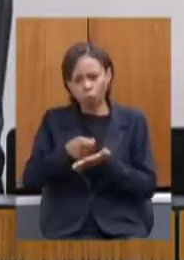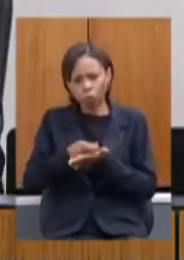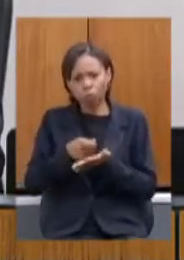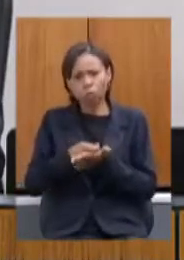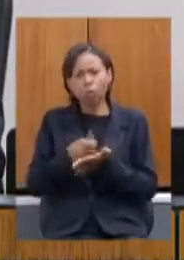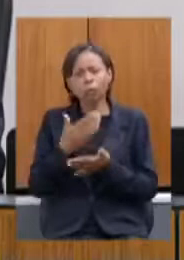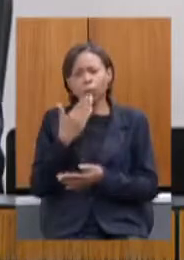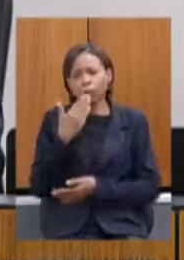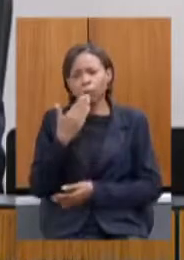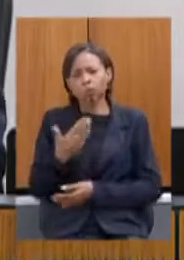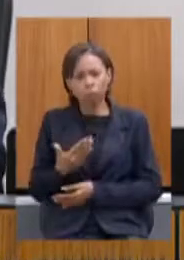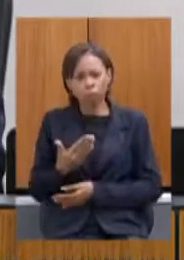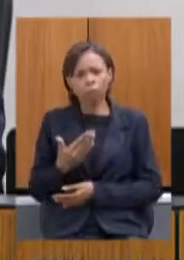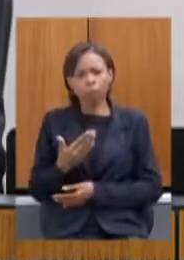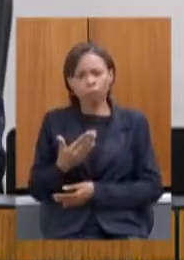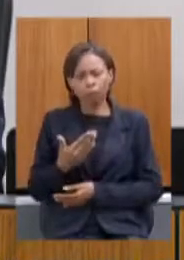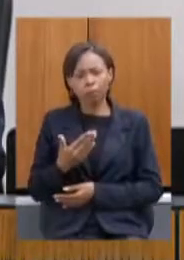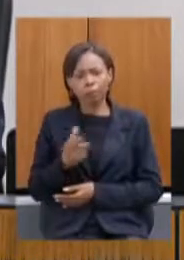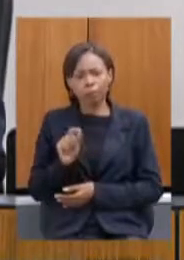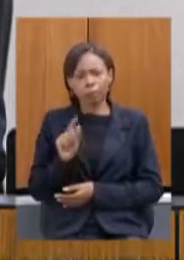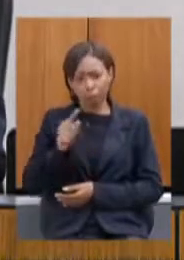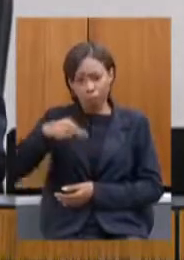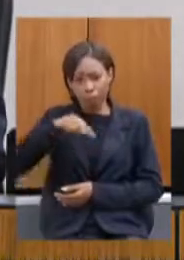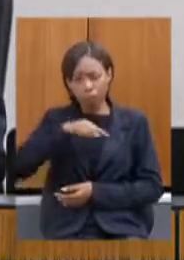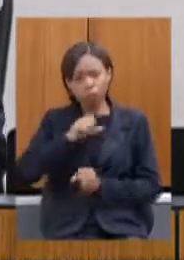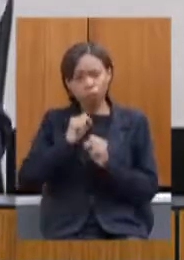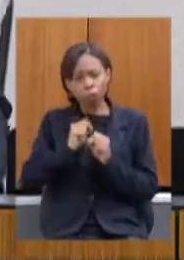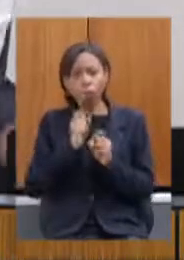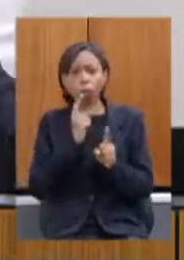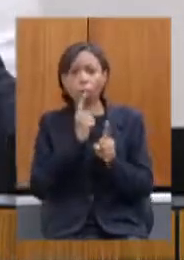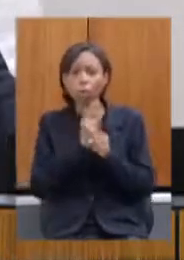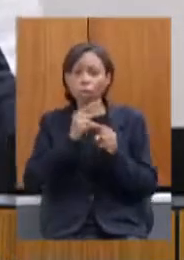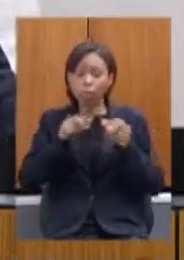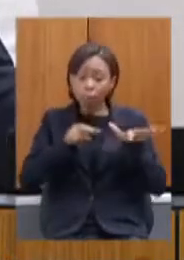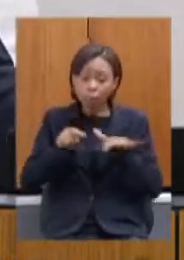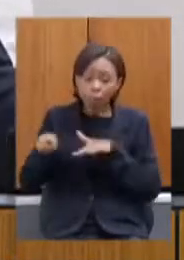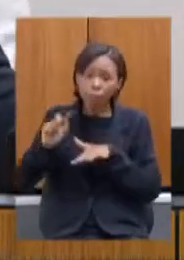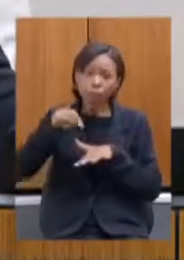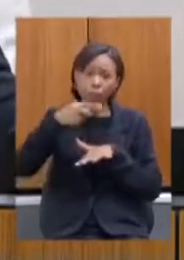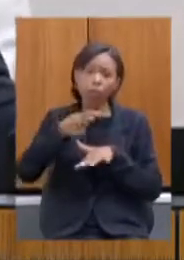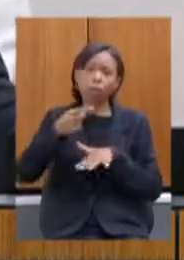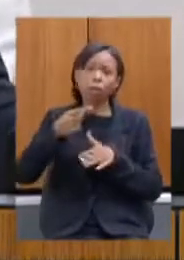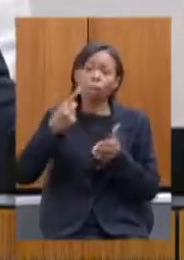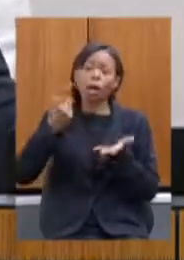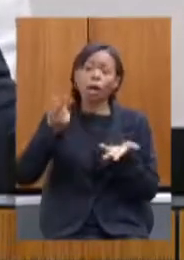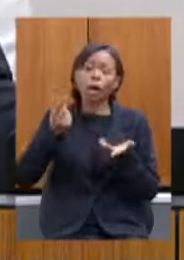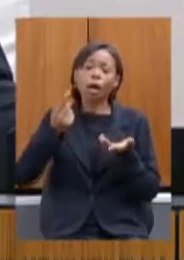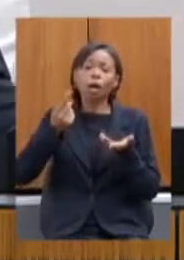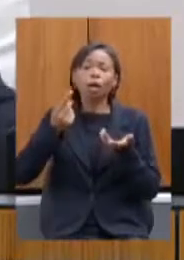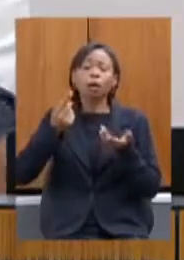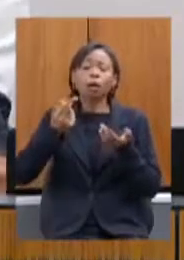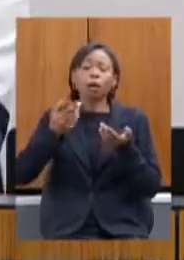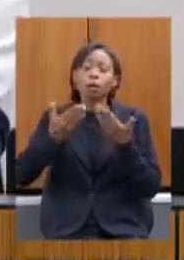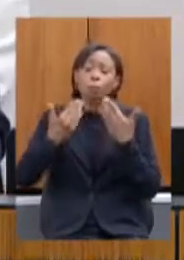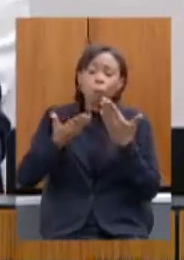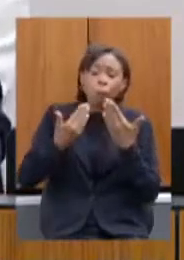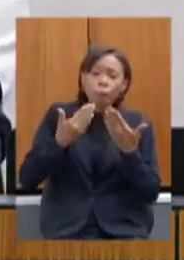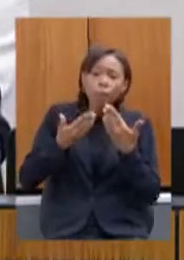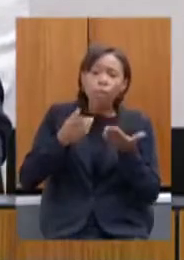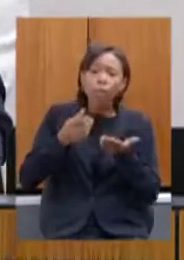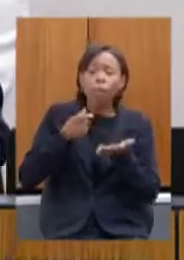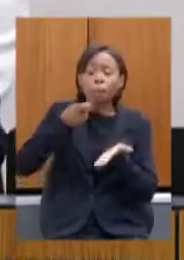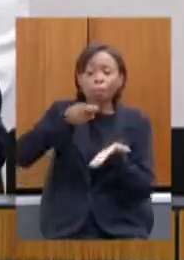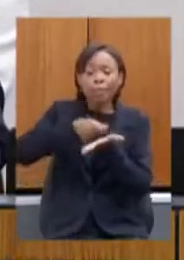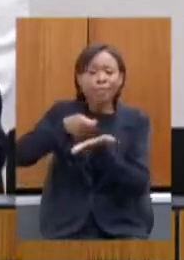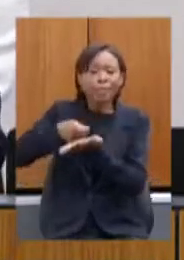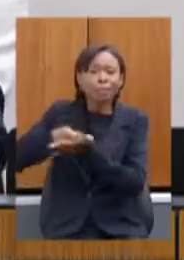solicitando que nós possamos nos encontrar semana que vem para debatermos o pagamento daquelas que faltam eu